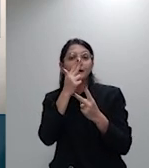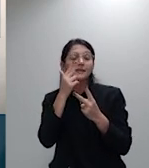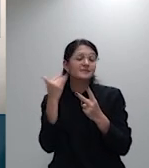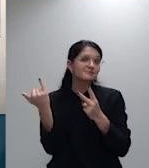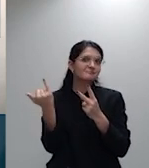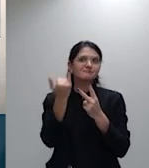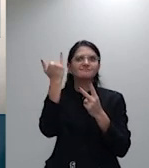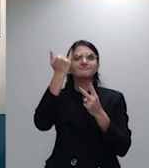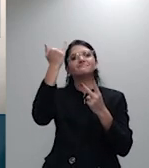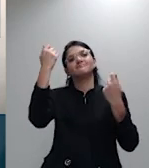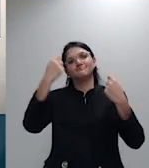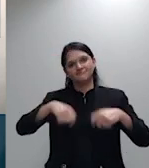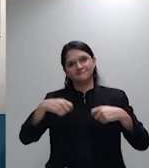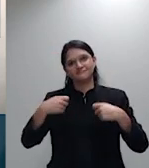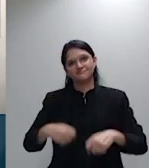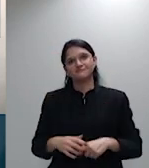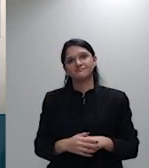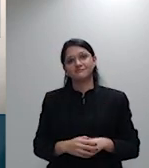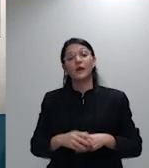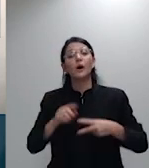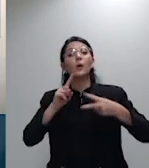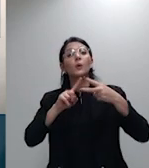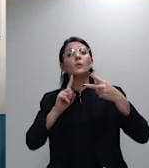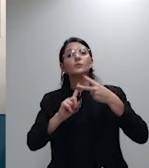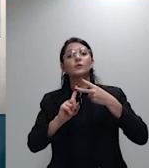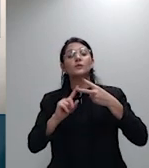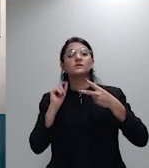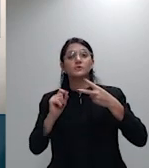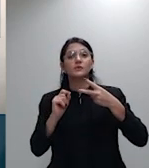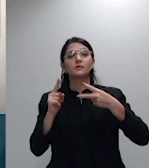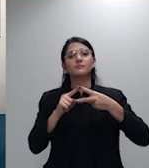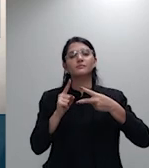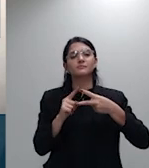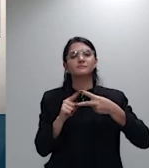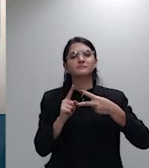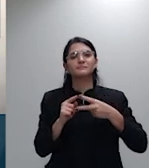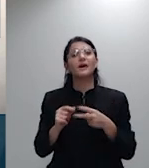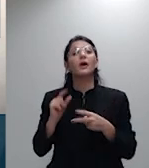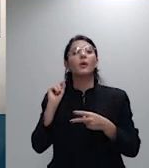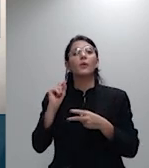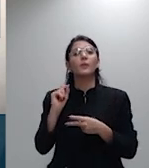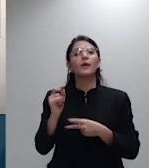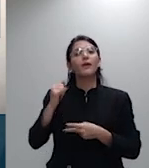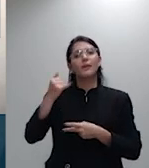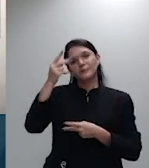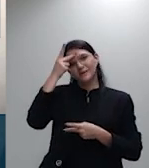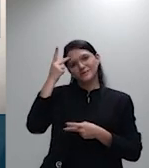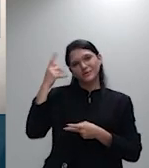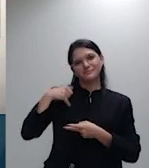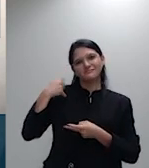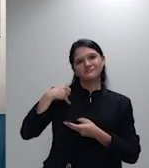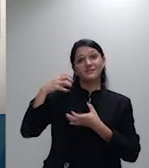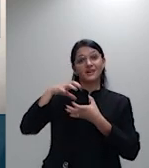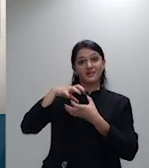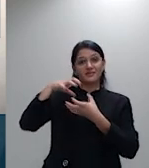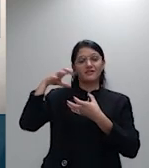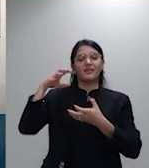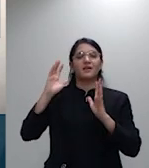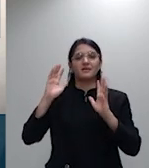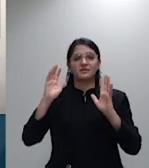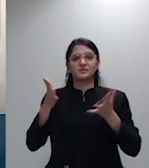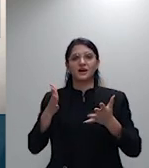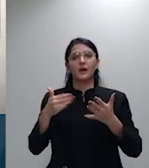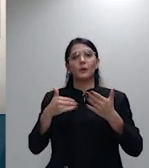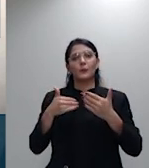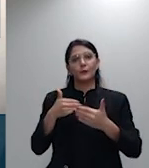na relação de consumo idoso já por arrefecimento do seu tirocínio ele